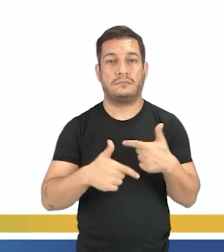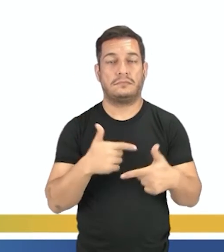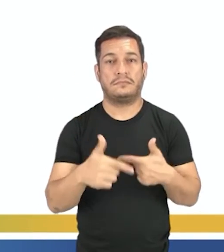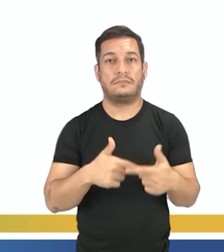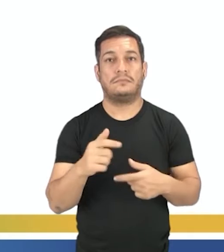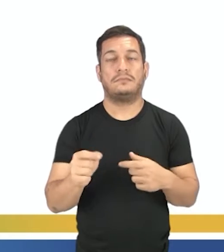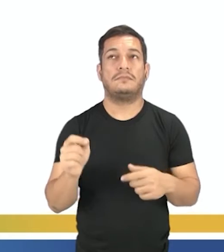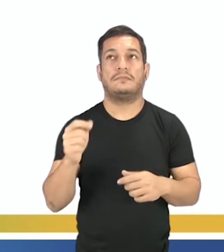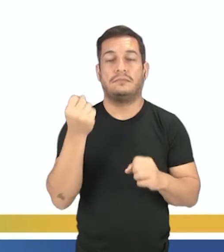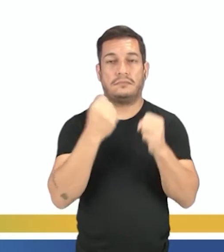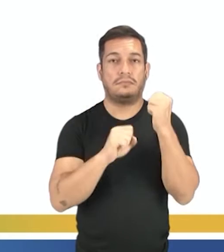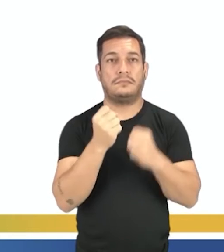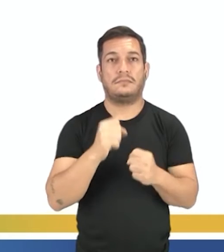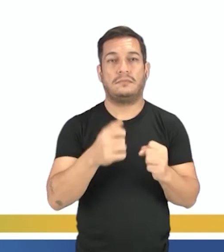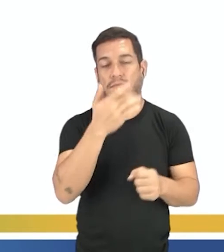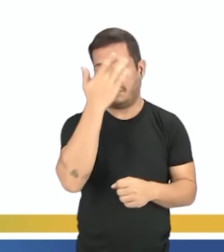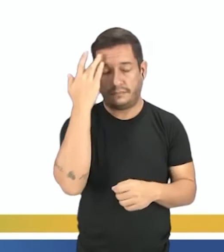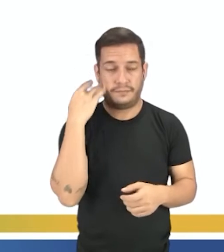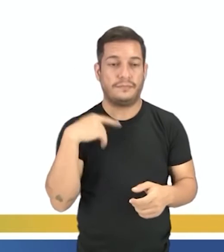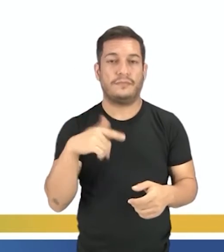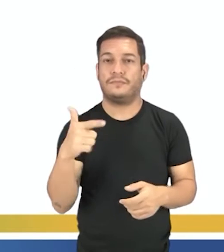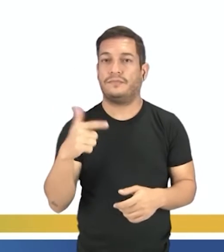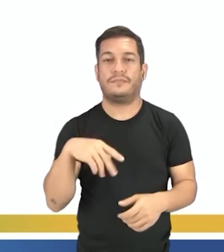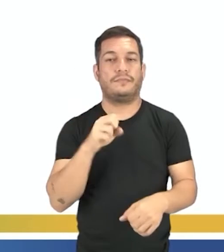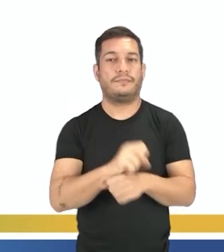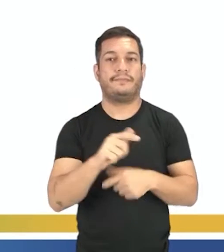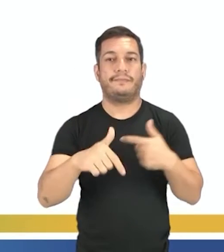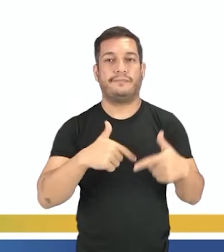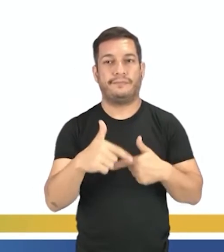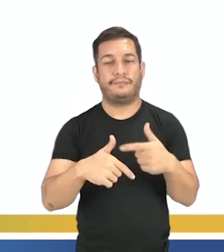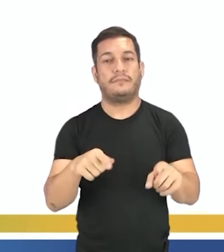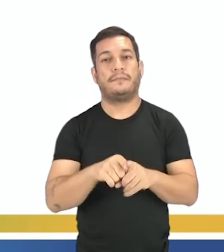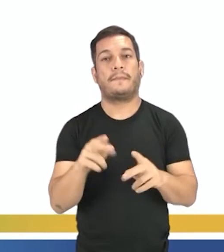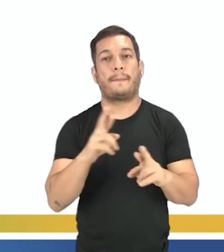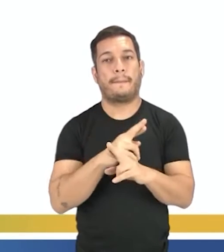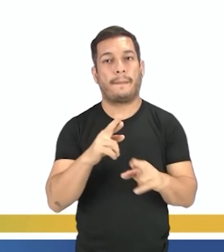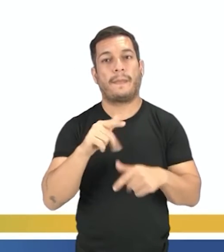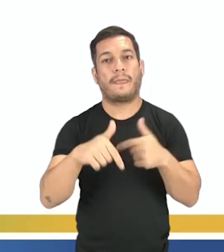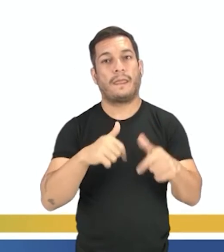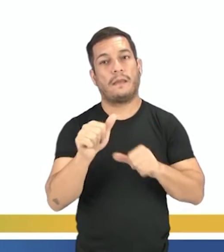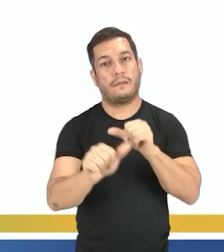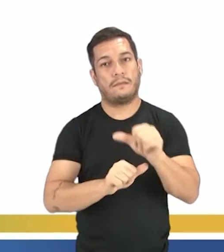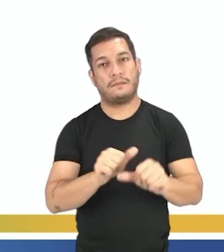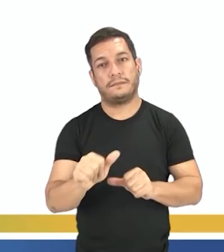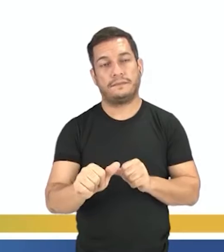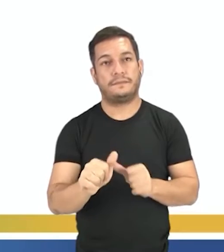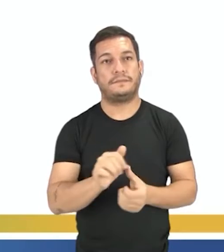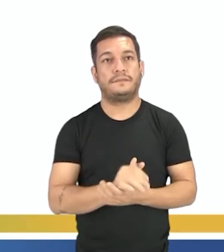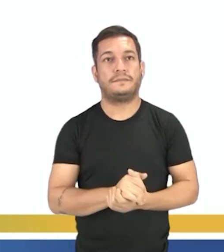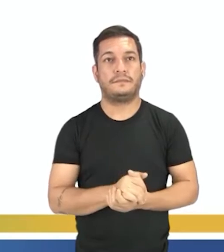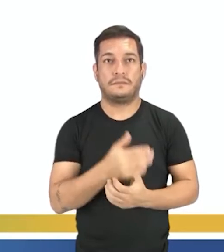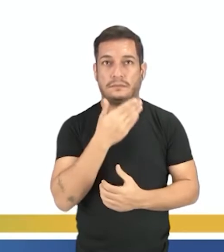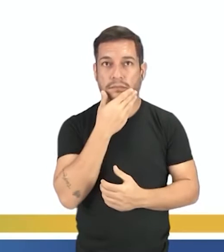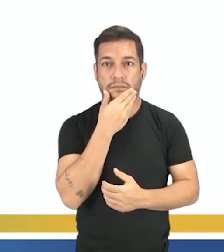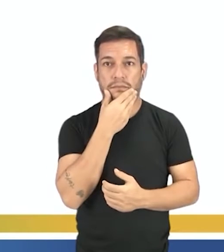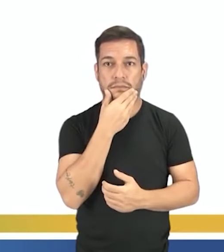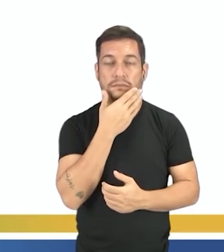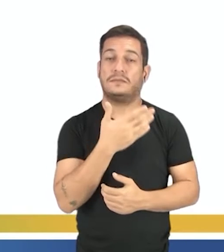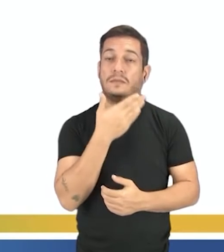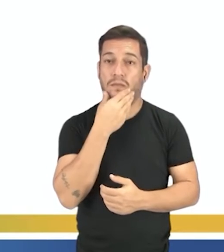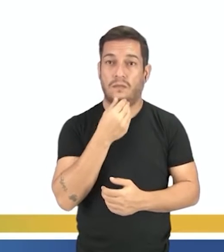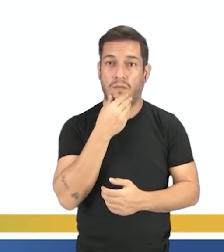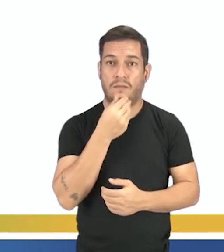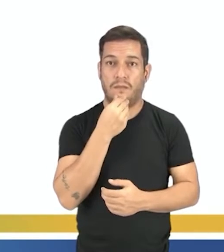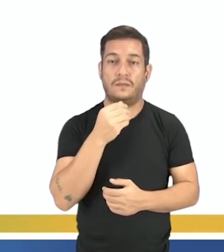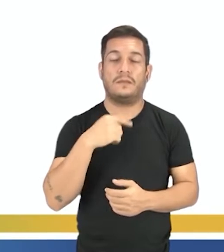pessoas ficaram desempregadas. A relação de trabalho mudou. O trabalhador